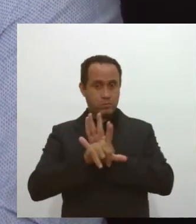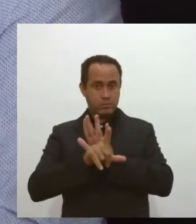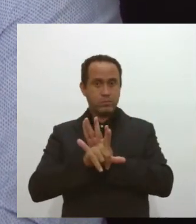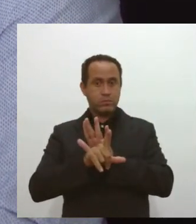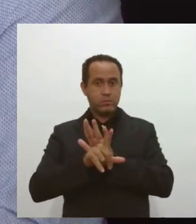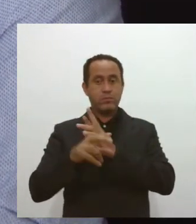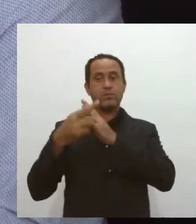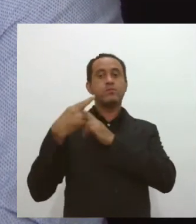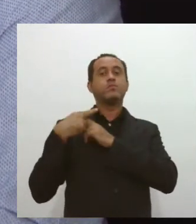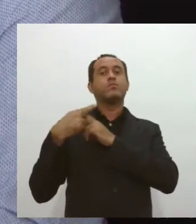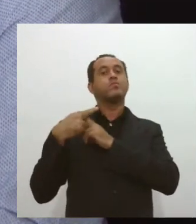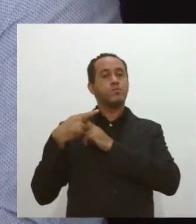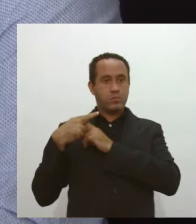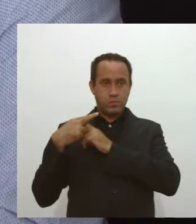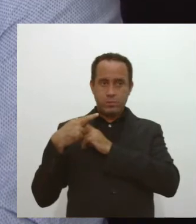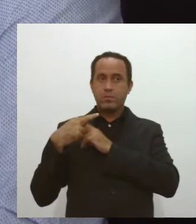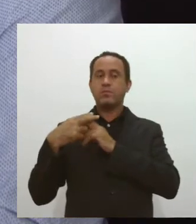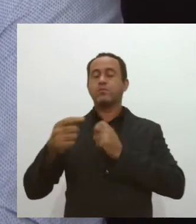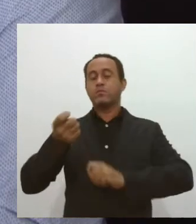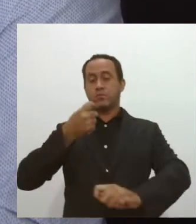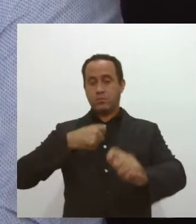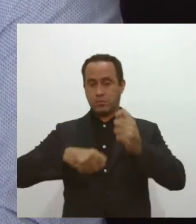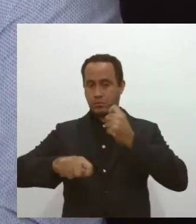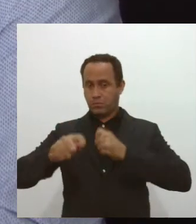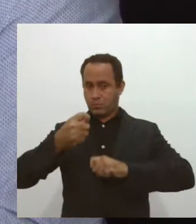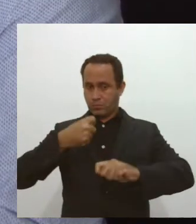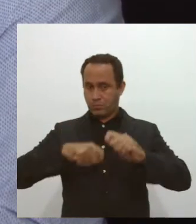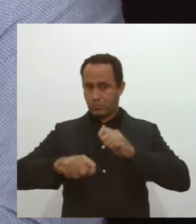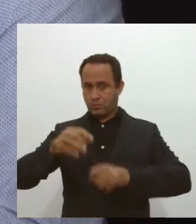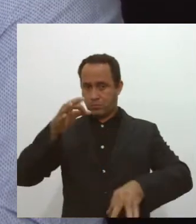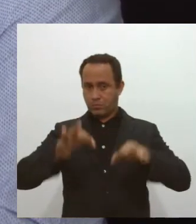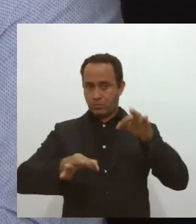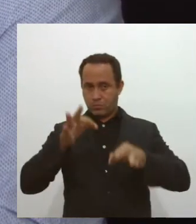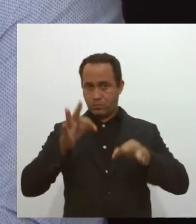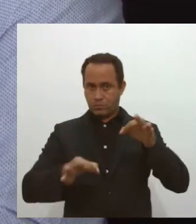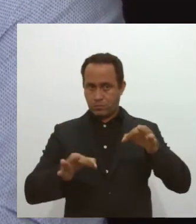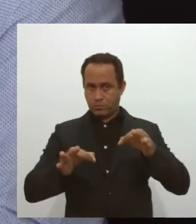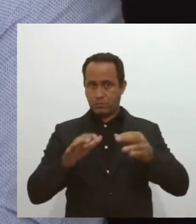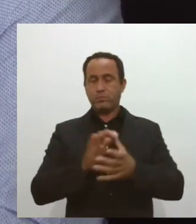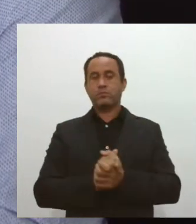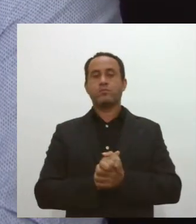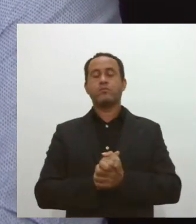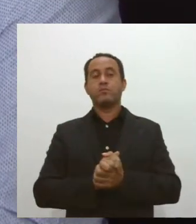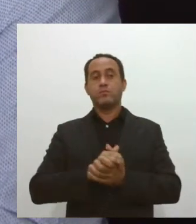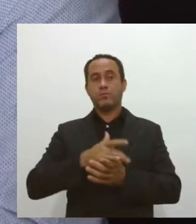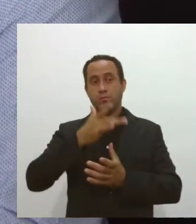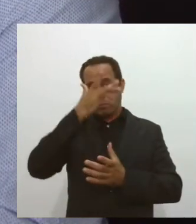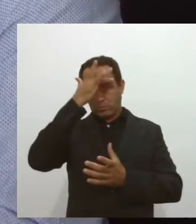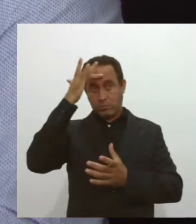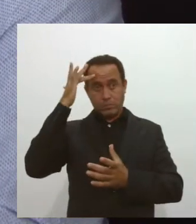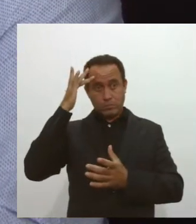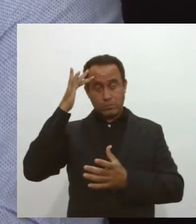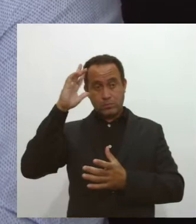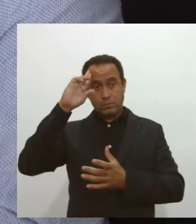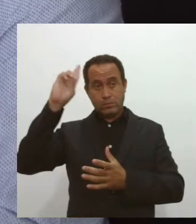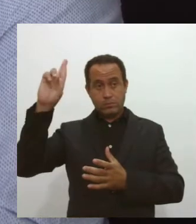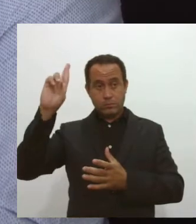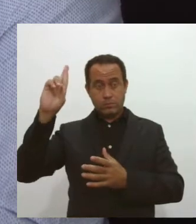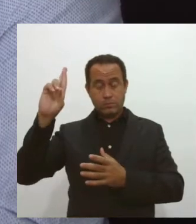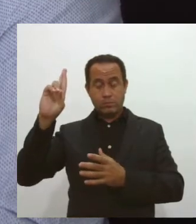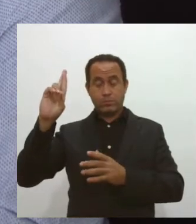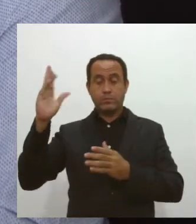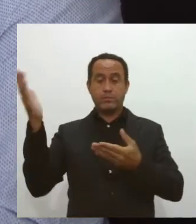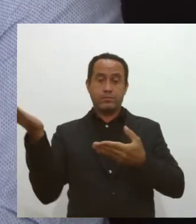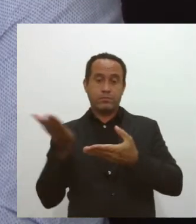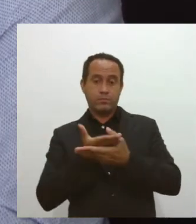responsabilizados na seara administrativa com a lavratura do correspondente auto de infração e instauração do processo